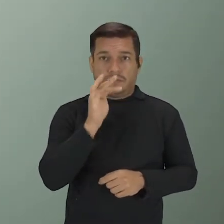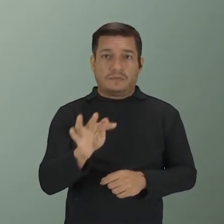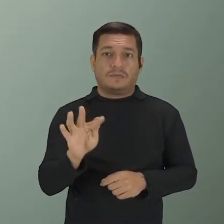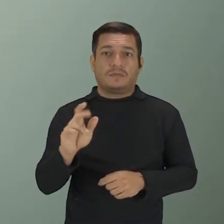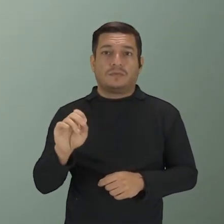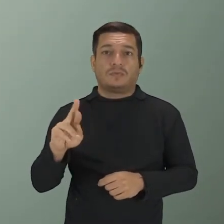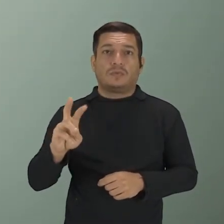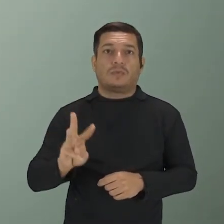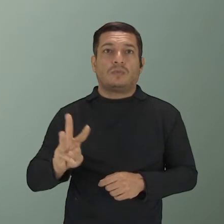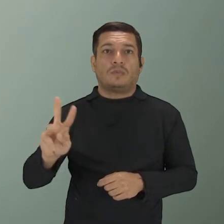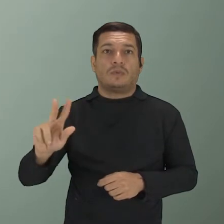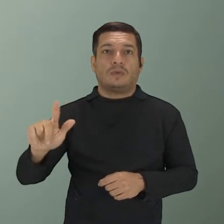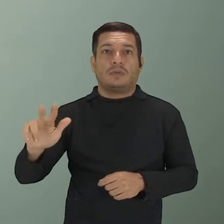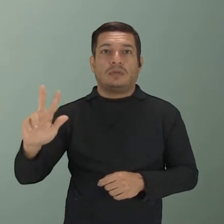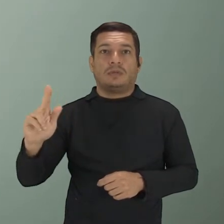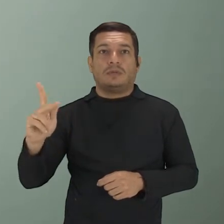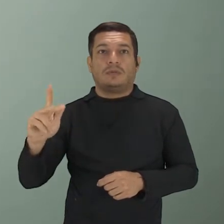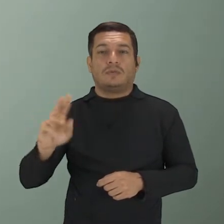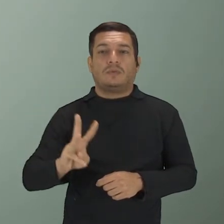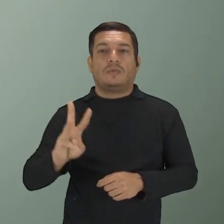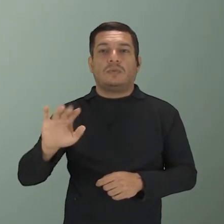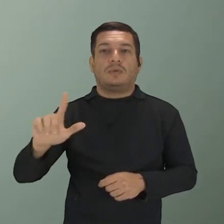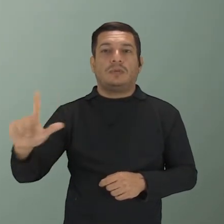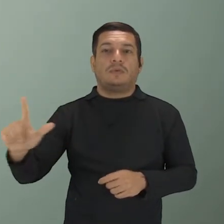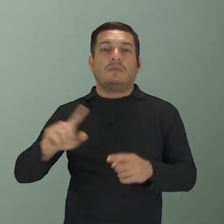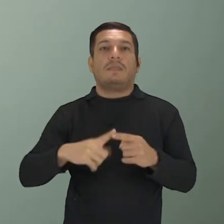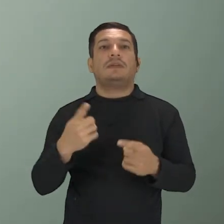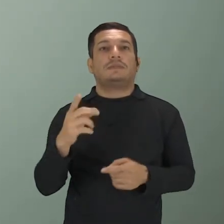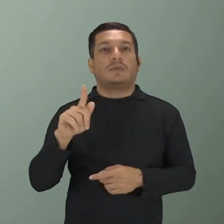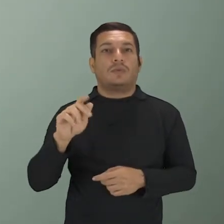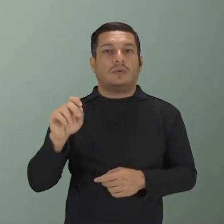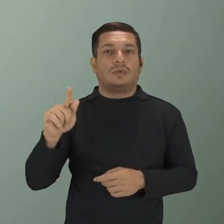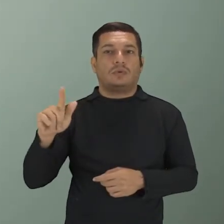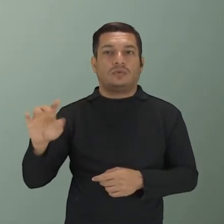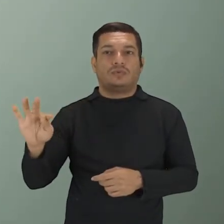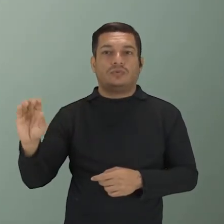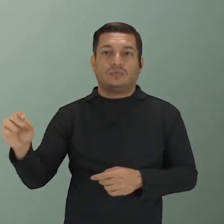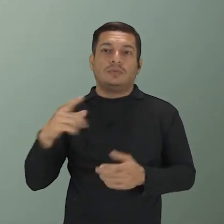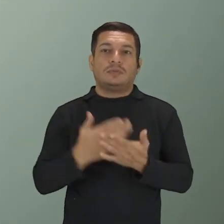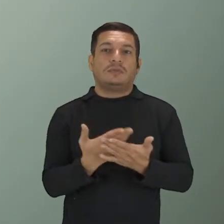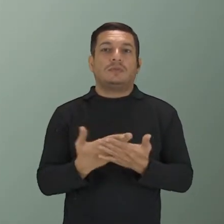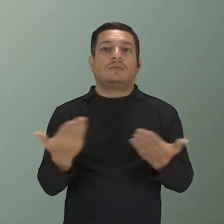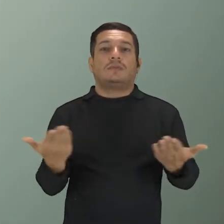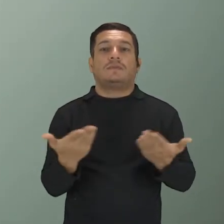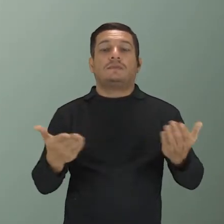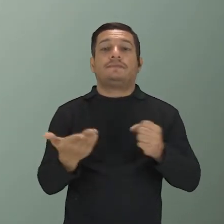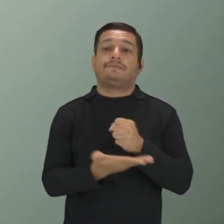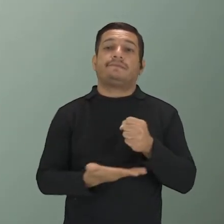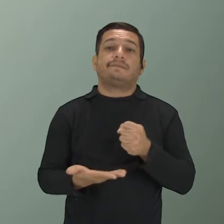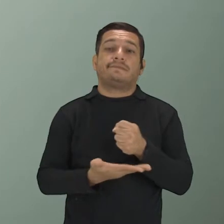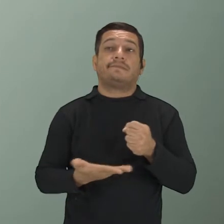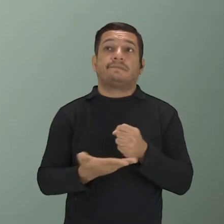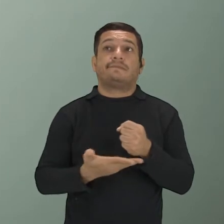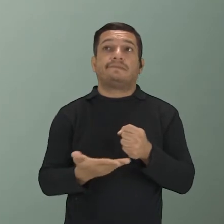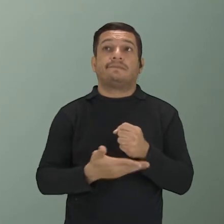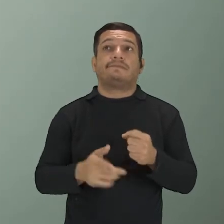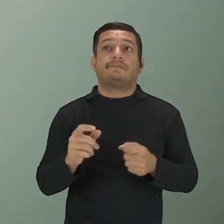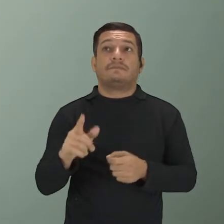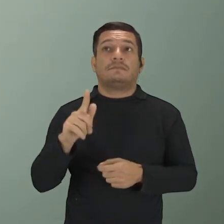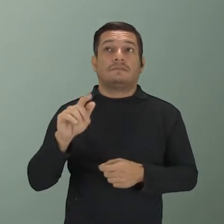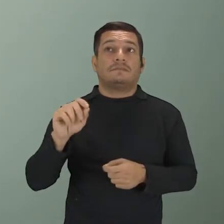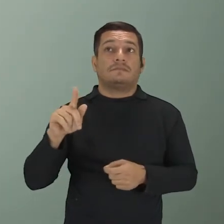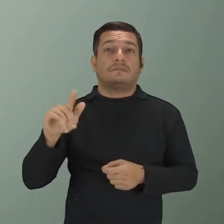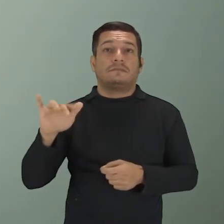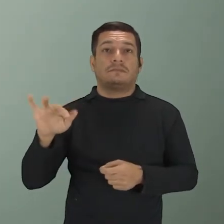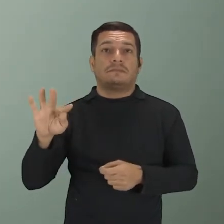Will, mas o futuro com going to, que é esse que nós vamos estudar hoje. Então, basicamente, é isso. O going